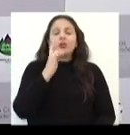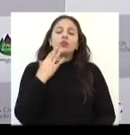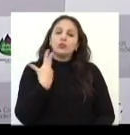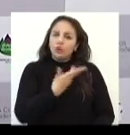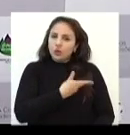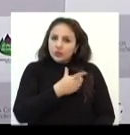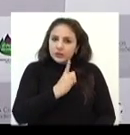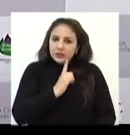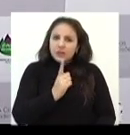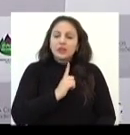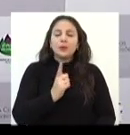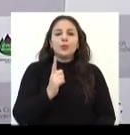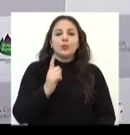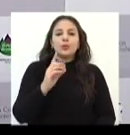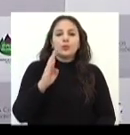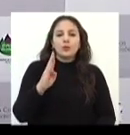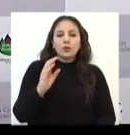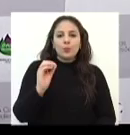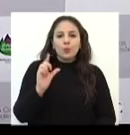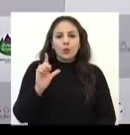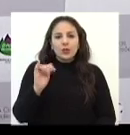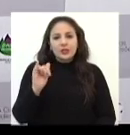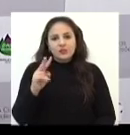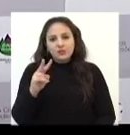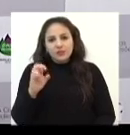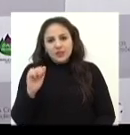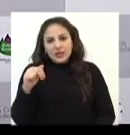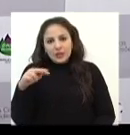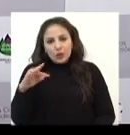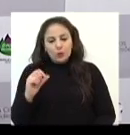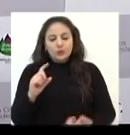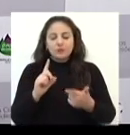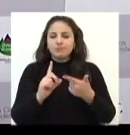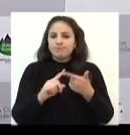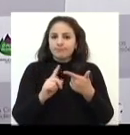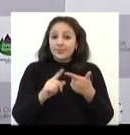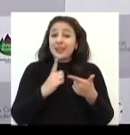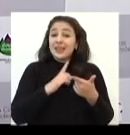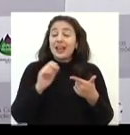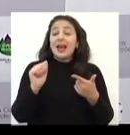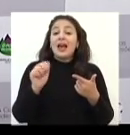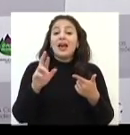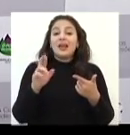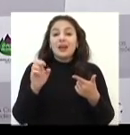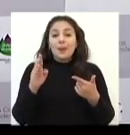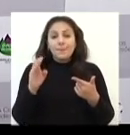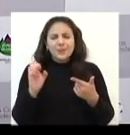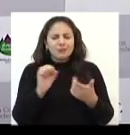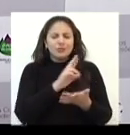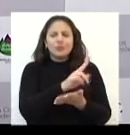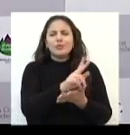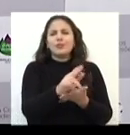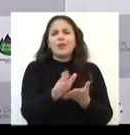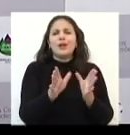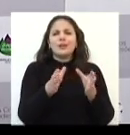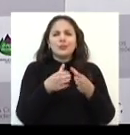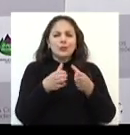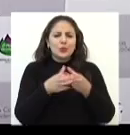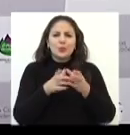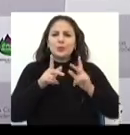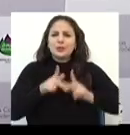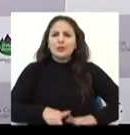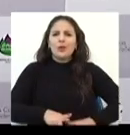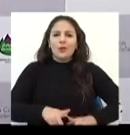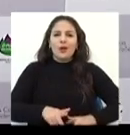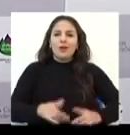bolivianos, temos árabes, temos vários migrantes aqui em Passo Fundo. E a nossa ideia é